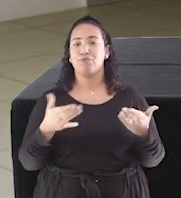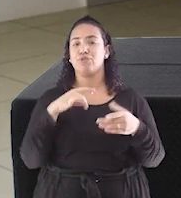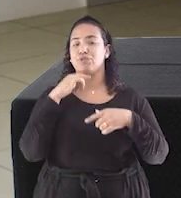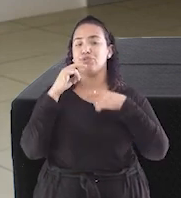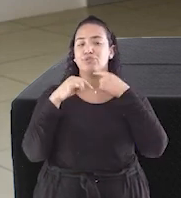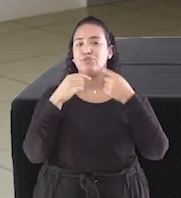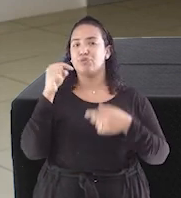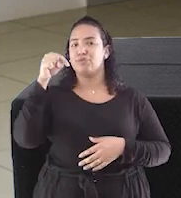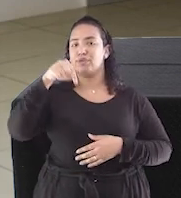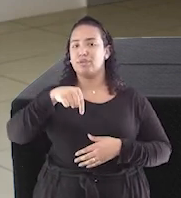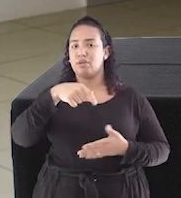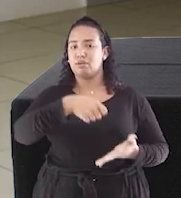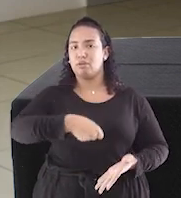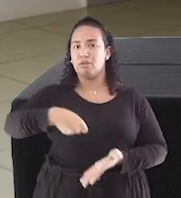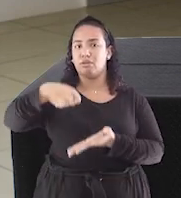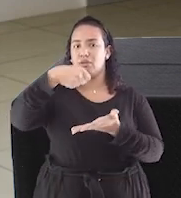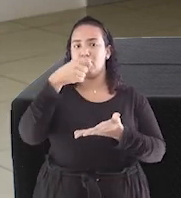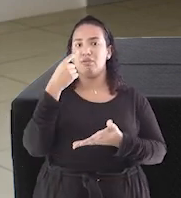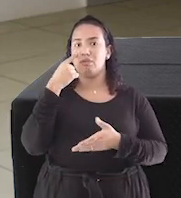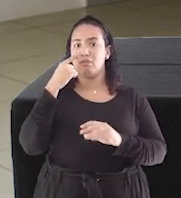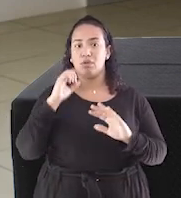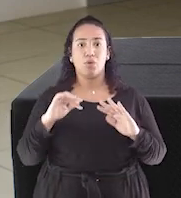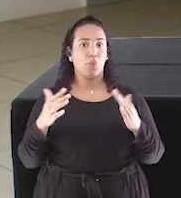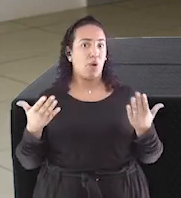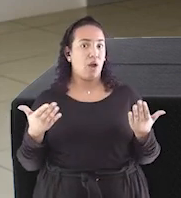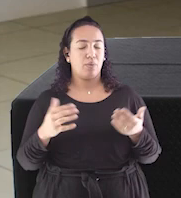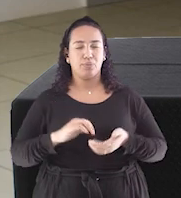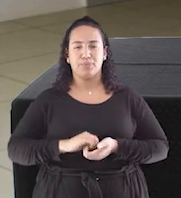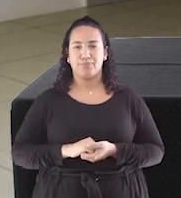hoje está aqui dentro da maleta. Vamos ver qual é?